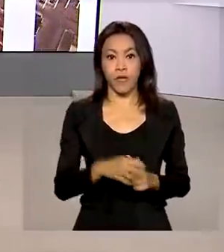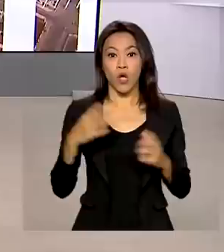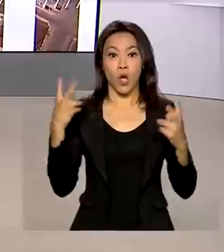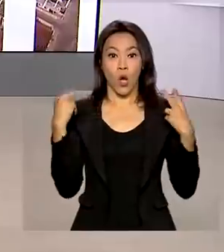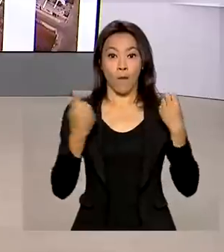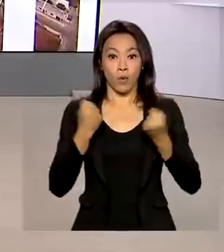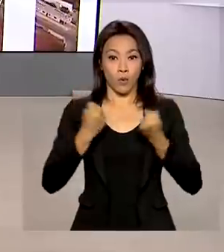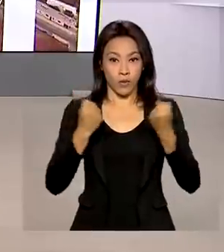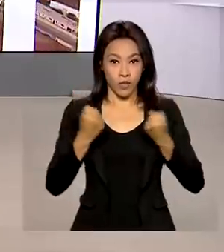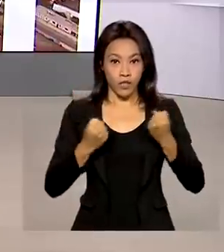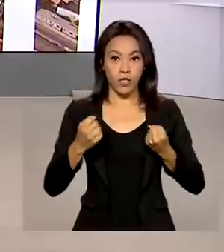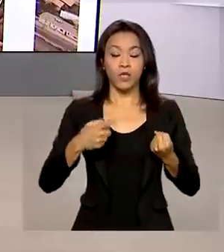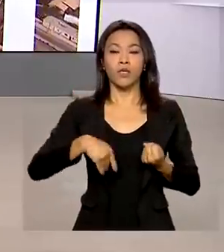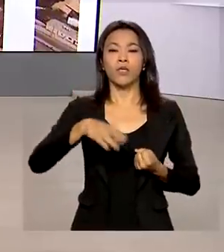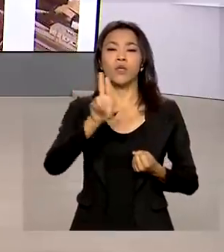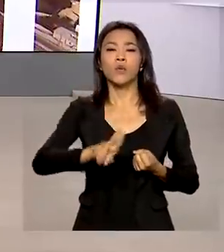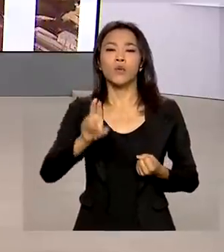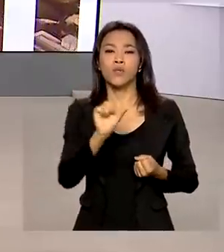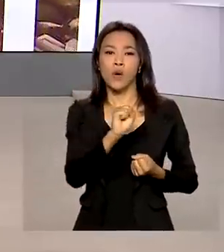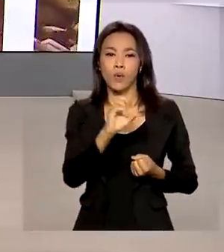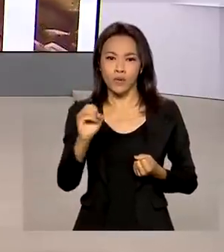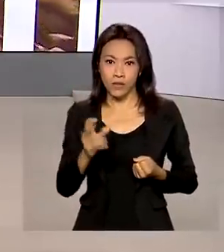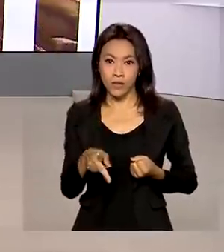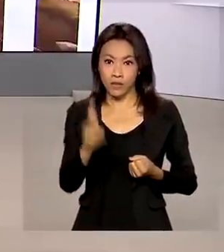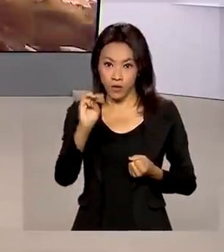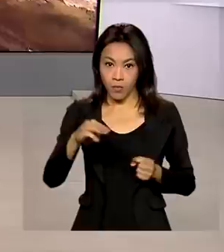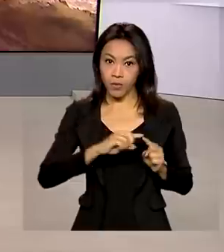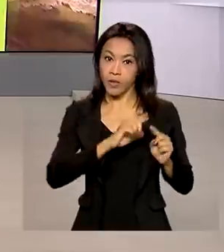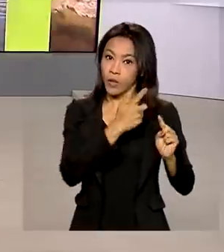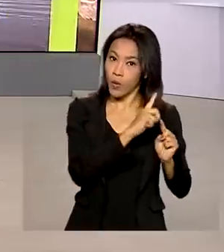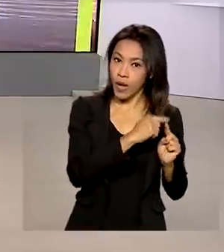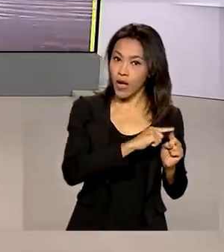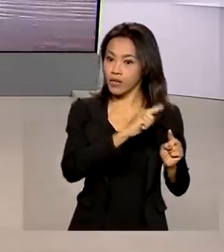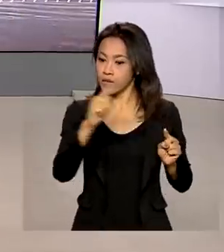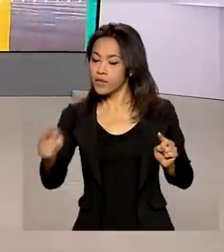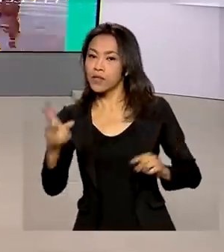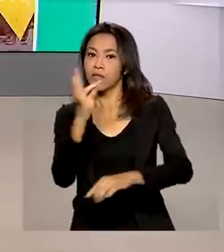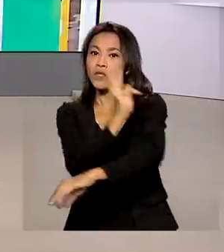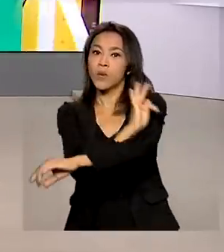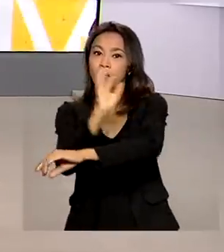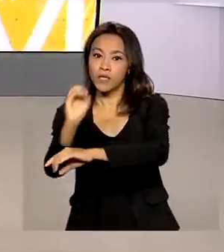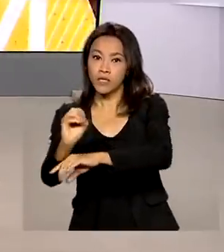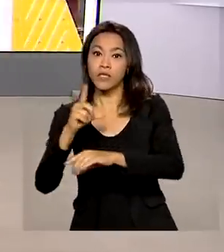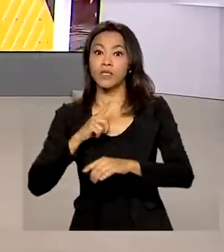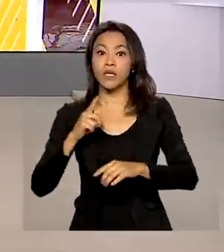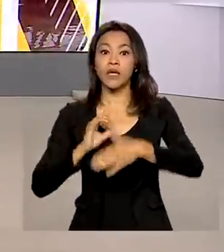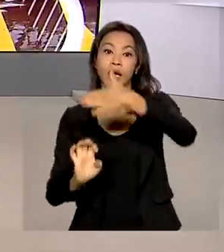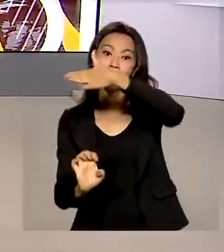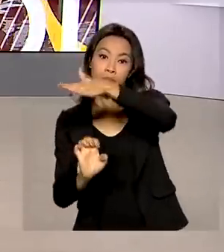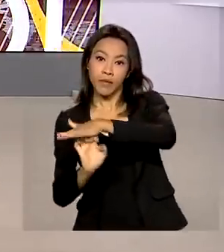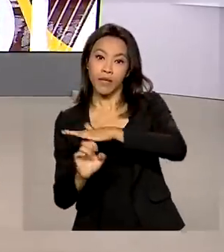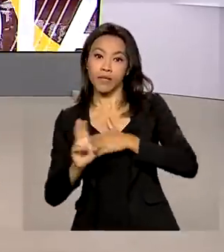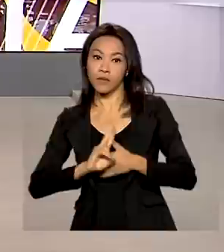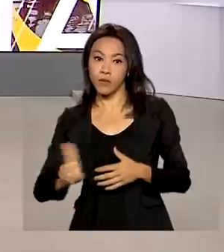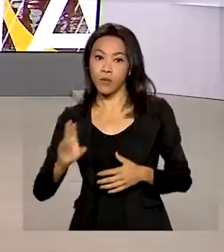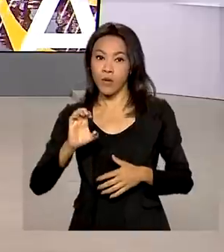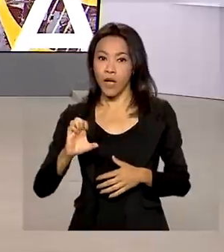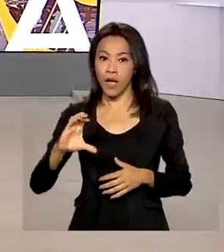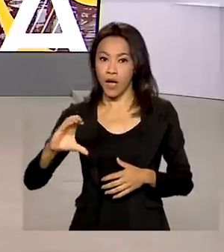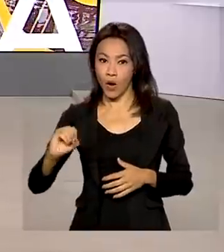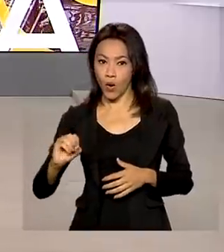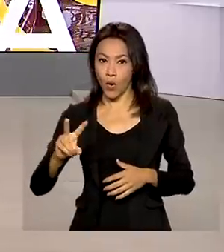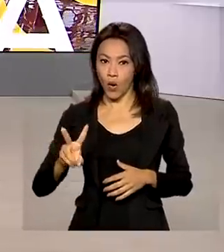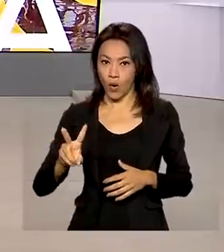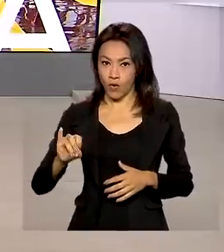quilômetros de rodovias federais entre Goiás e Tocantins passam a contar com os serviços da concessionária Ecovias Araguaia, que